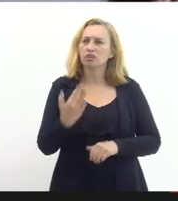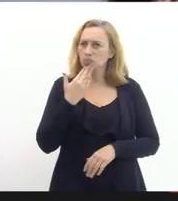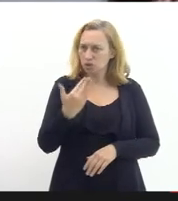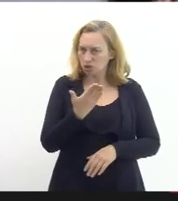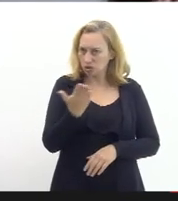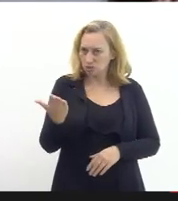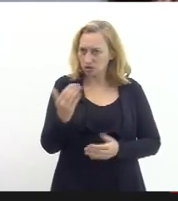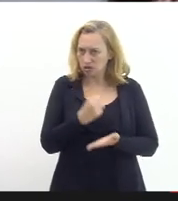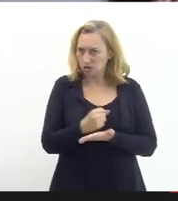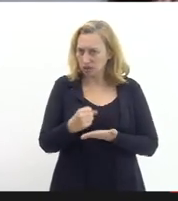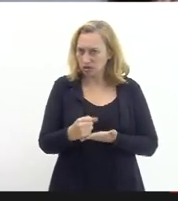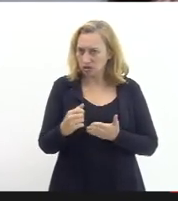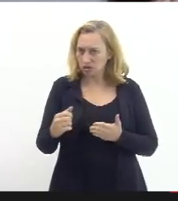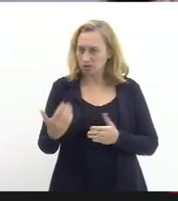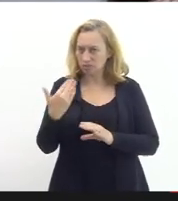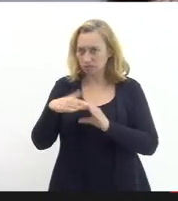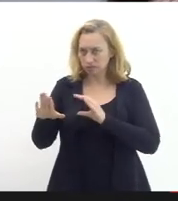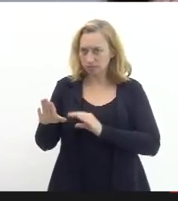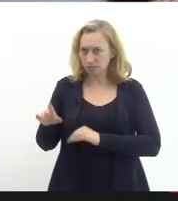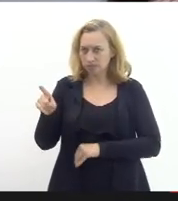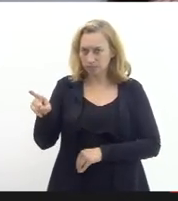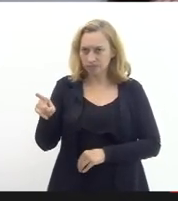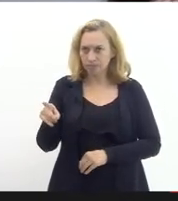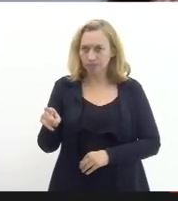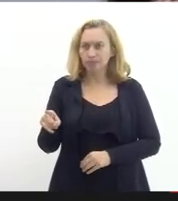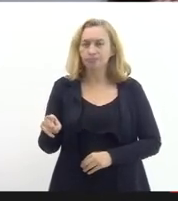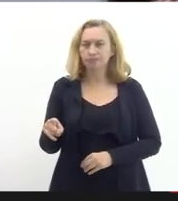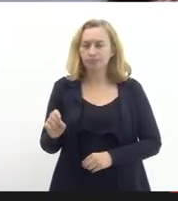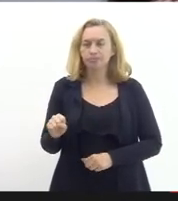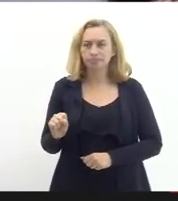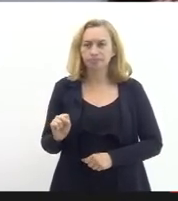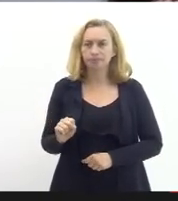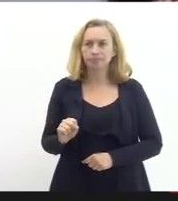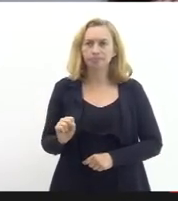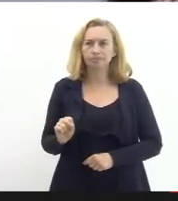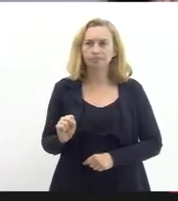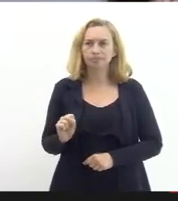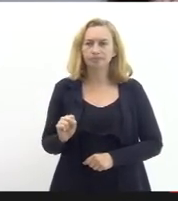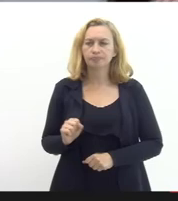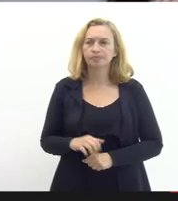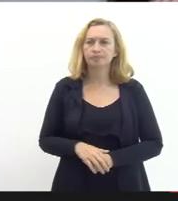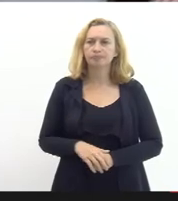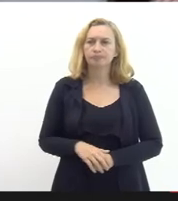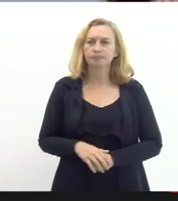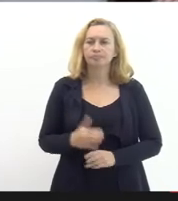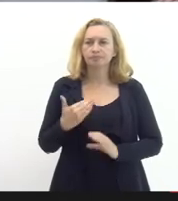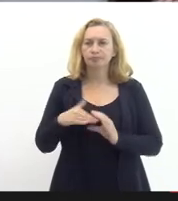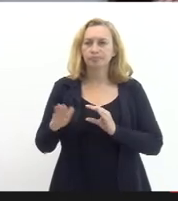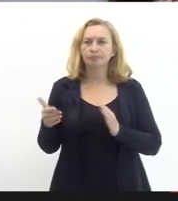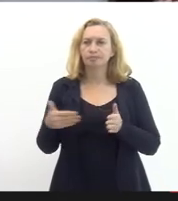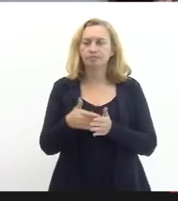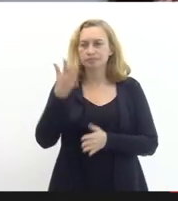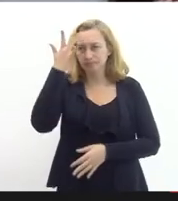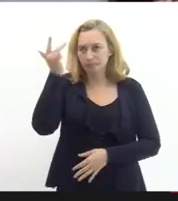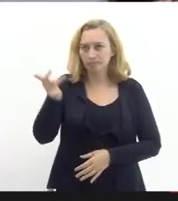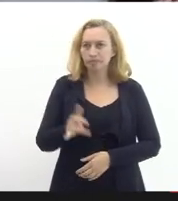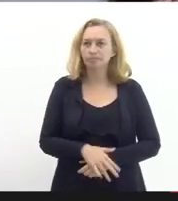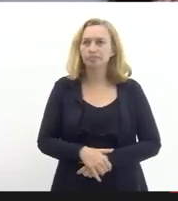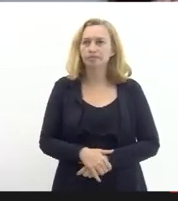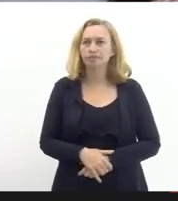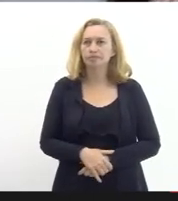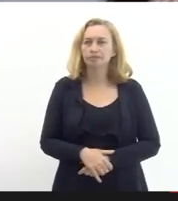pedido de contratação a Casa Civil de convocação a Casa Civil dessa nota técnica que nós estamos encaminhando até amanhã ah